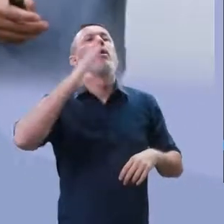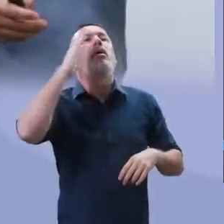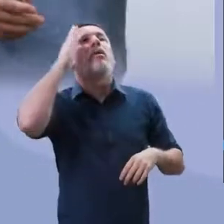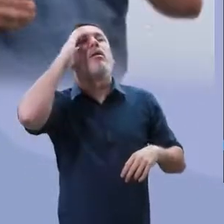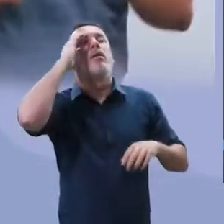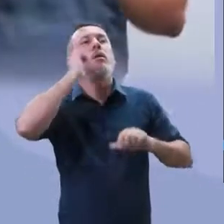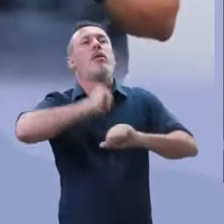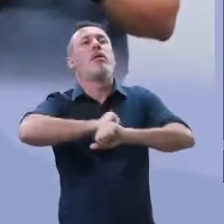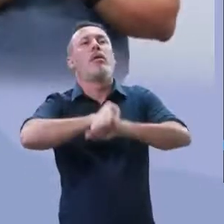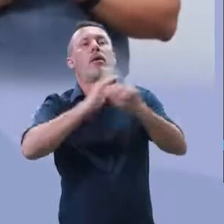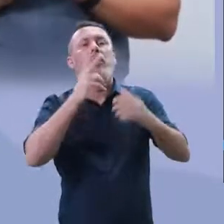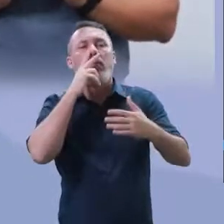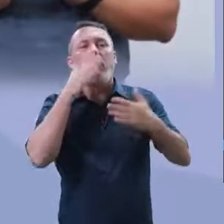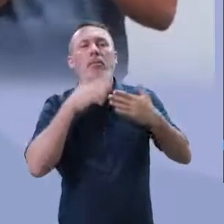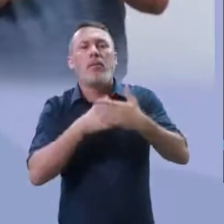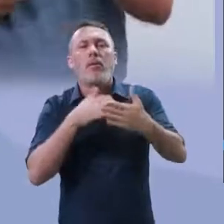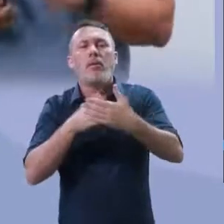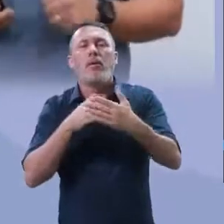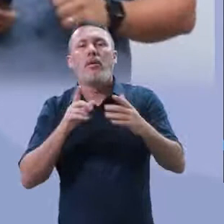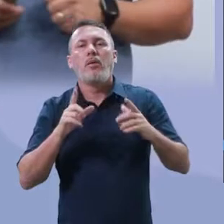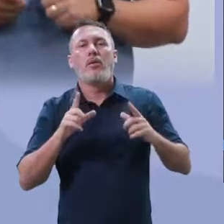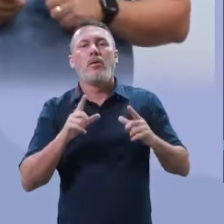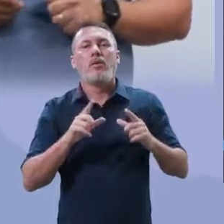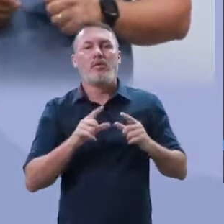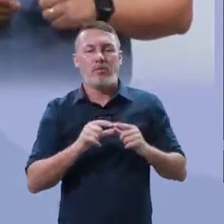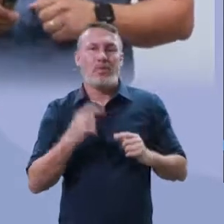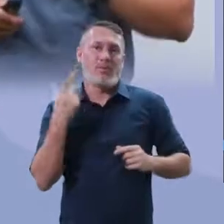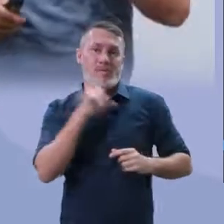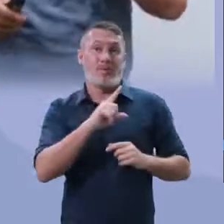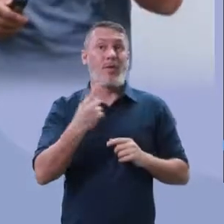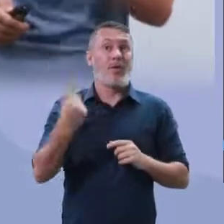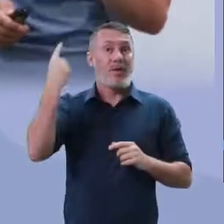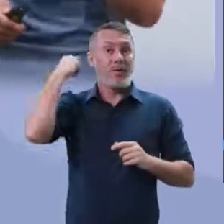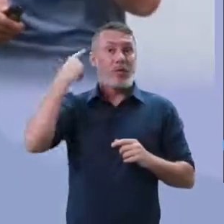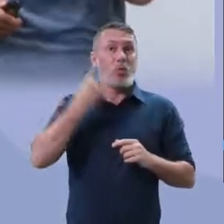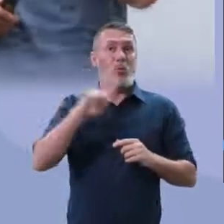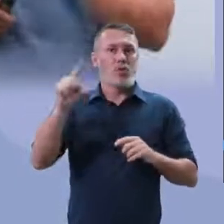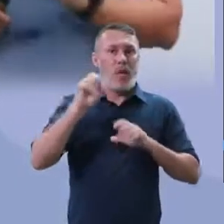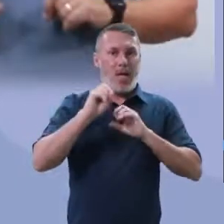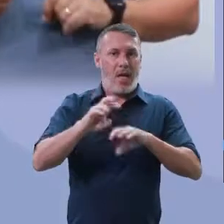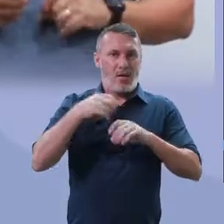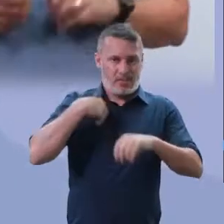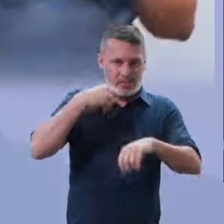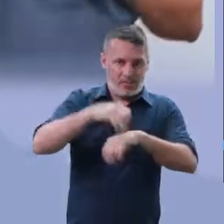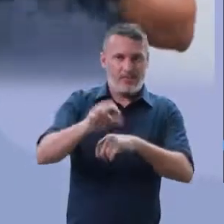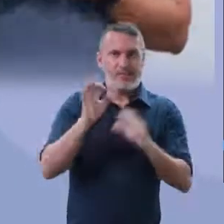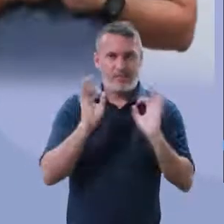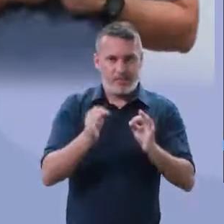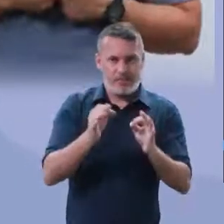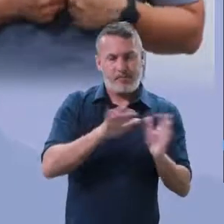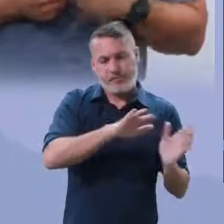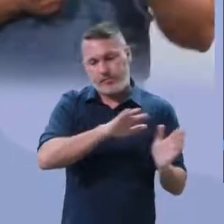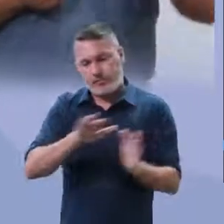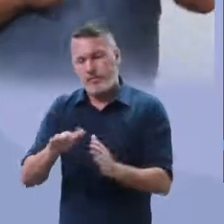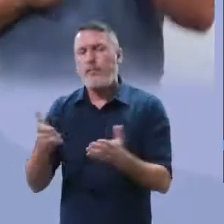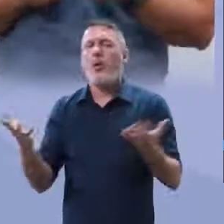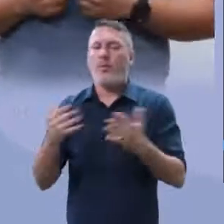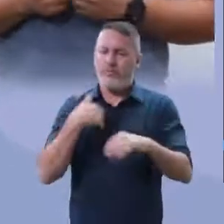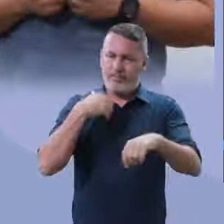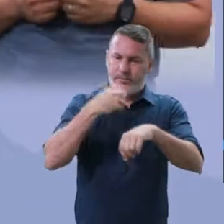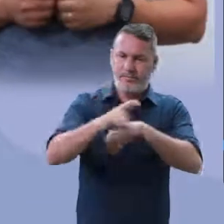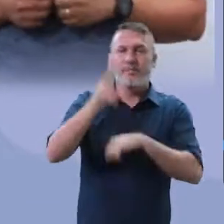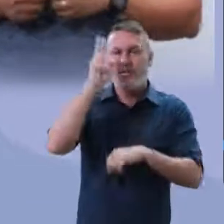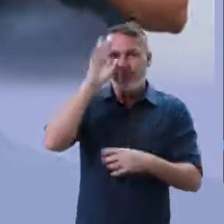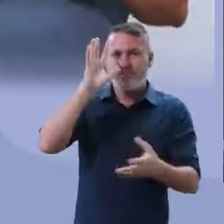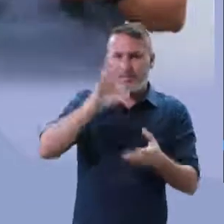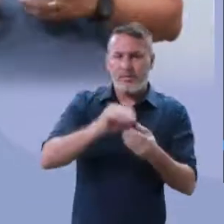daquele período vão ser reduzidas. Foram o nós falamos na nossa última aula. O que nós vamos conversar sobre hoje? Ali, como